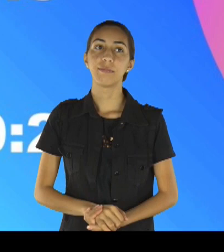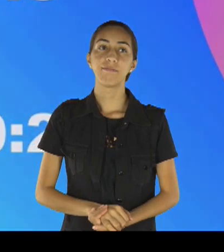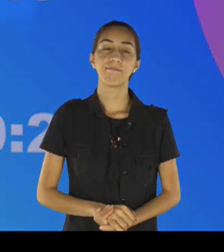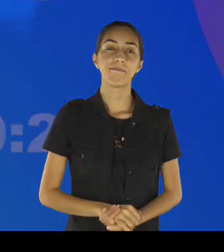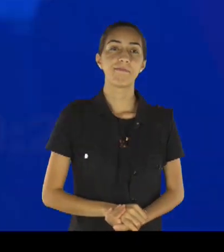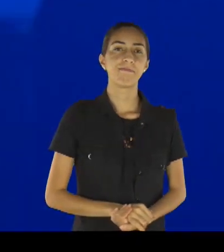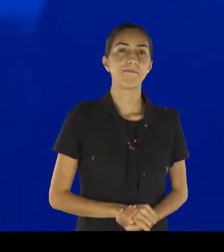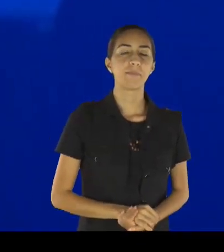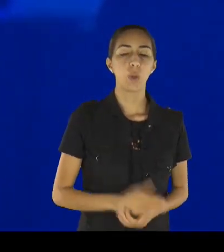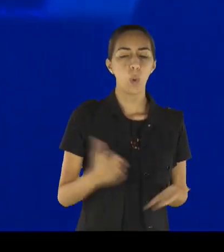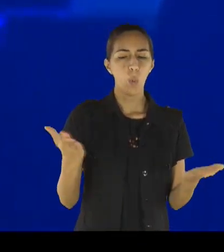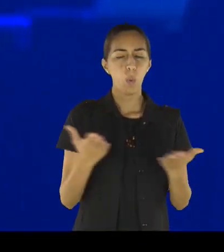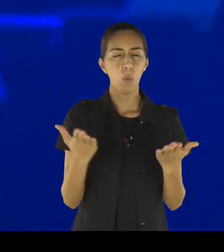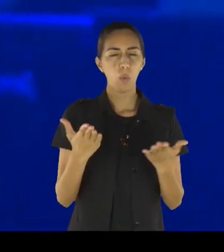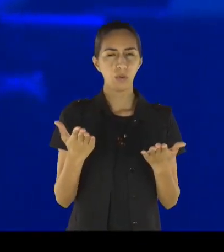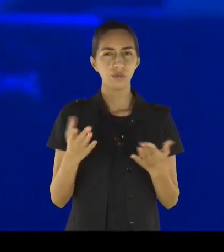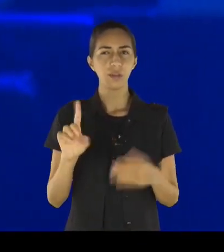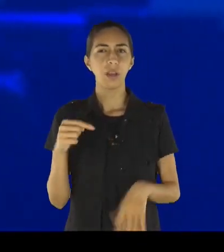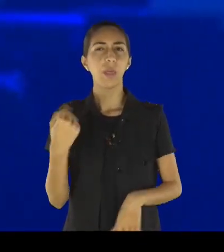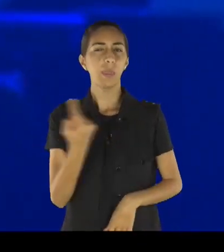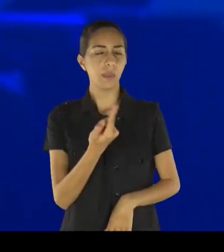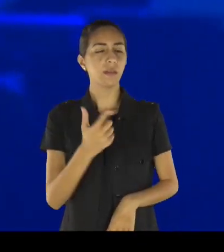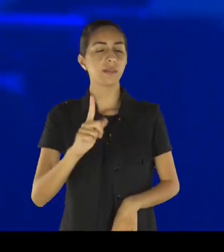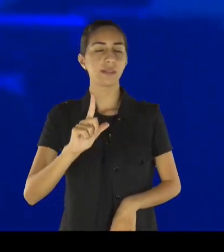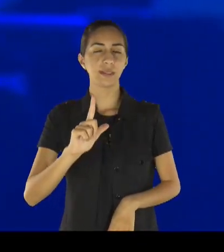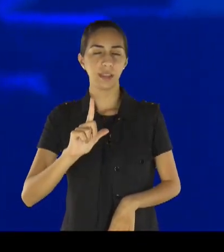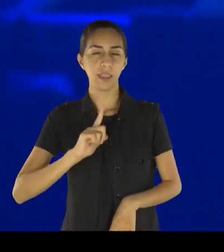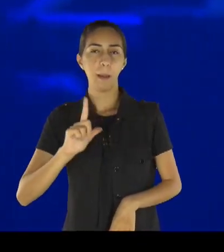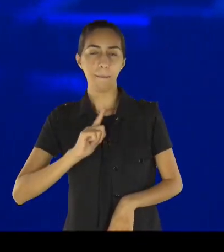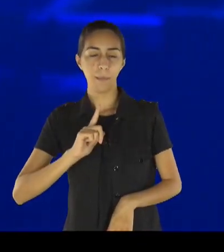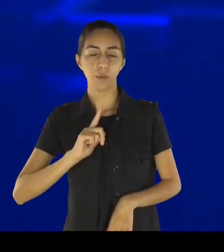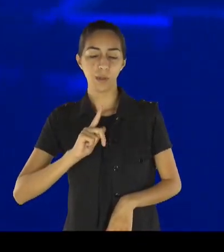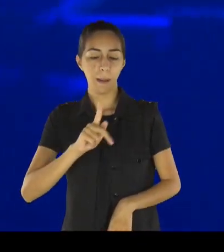como sacerdotes, nós iremos dizer,